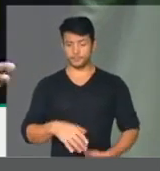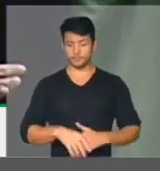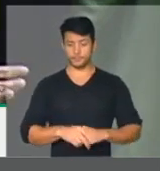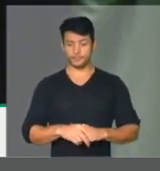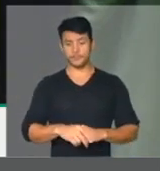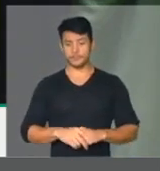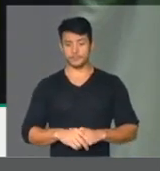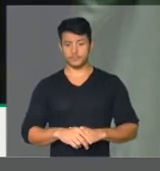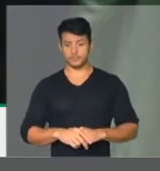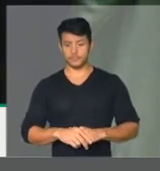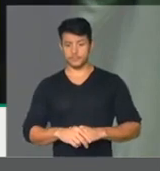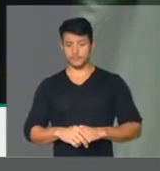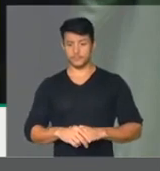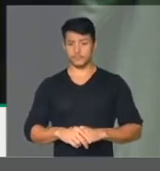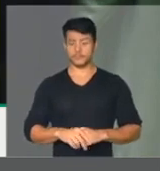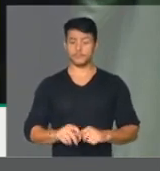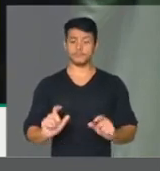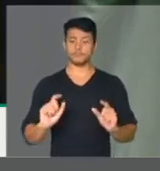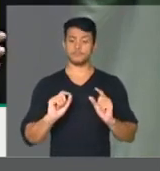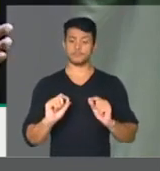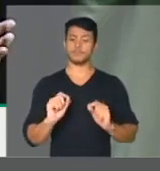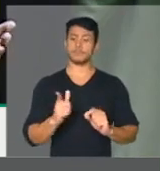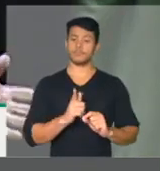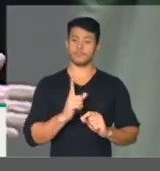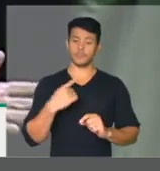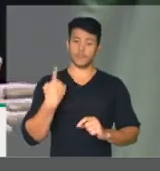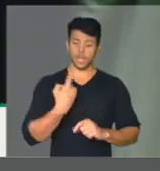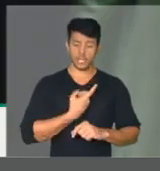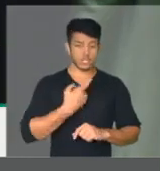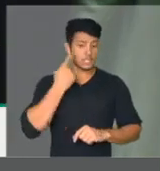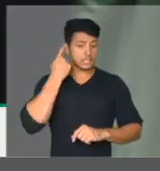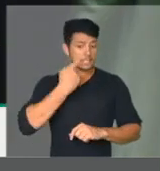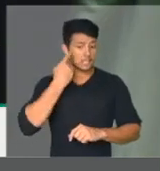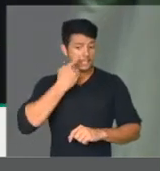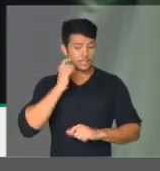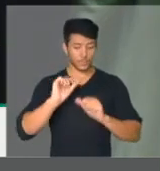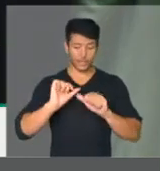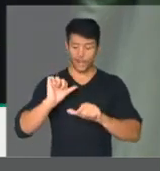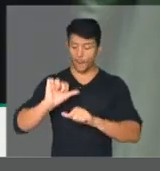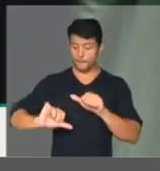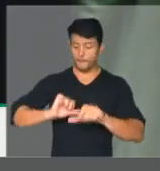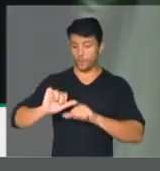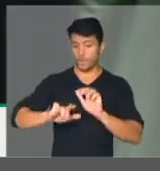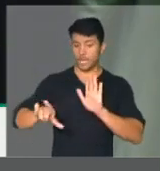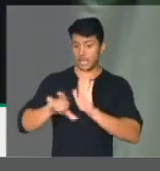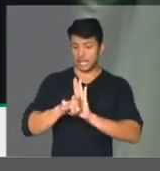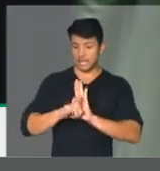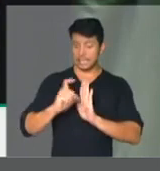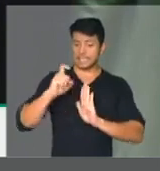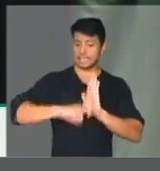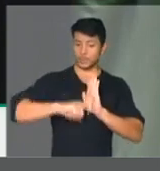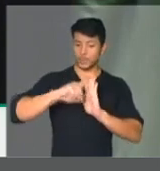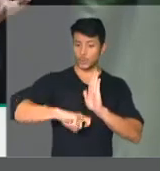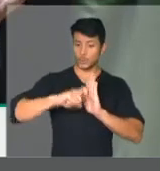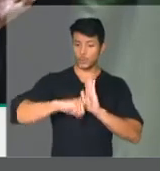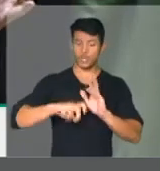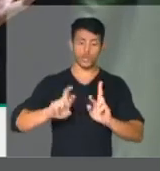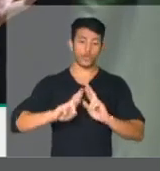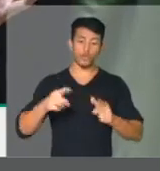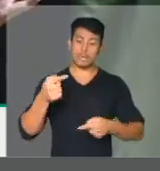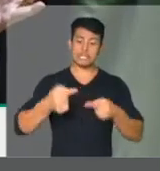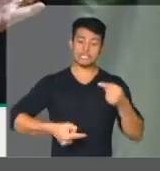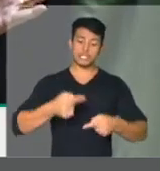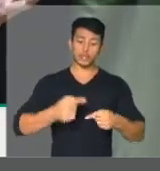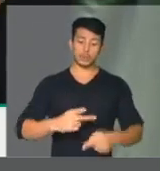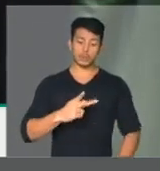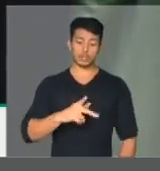agora sou eu o relator, nós temos que agora fazer a reforma tributária. Não rediscutir o Pacto